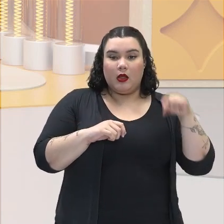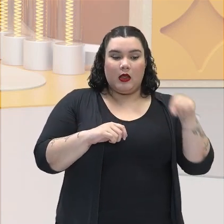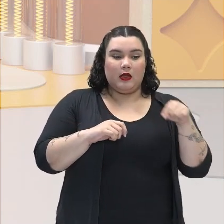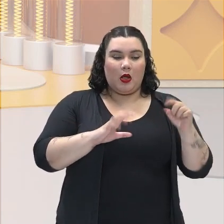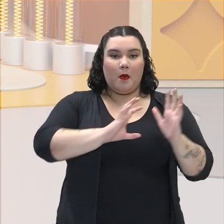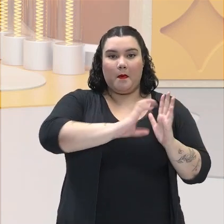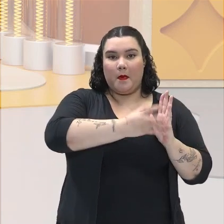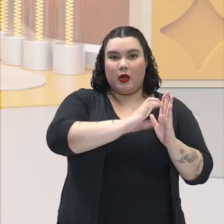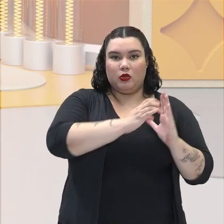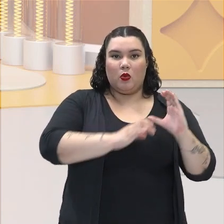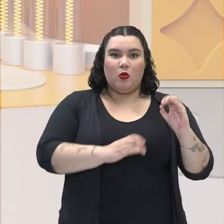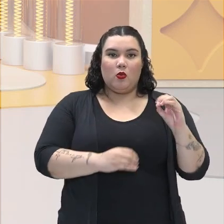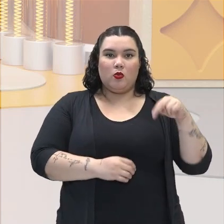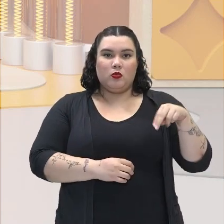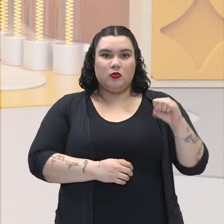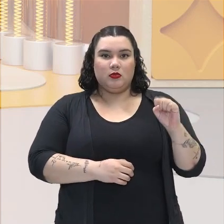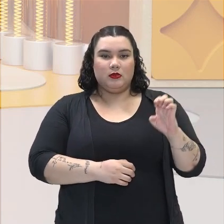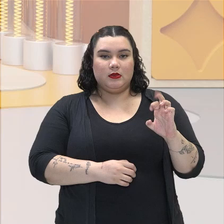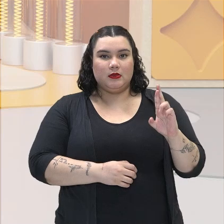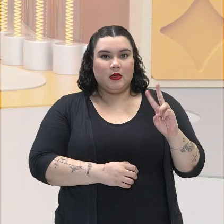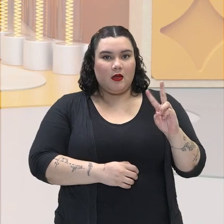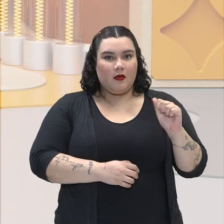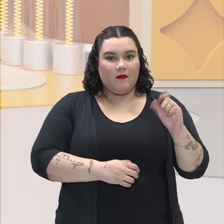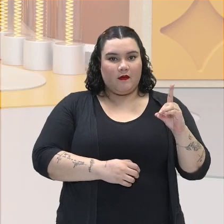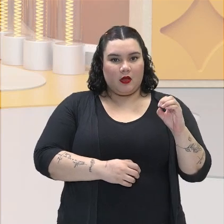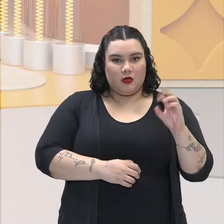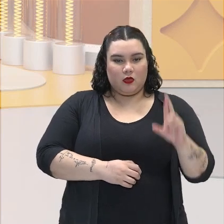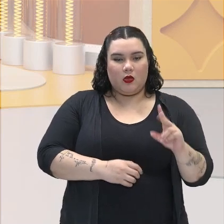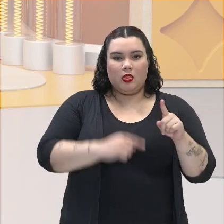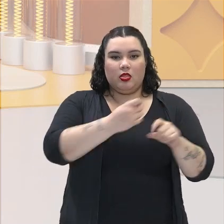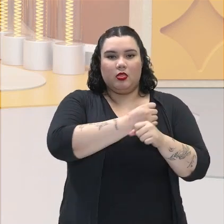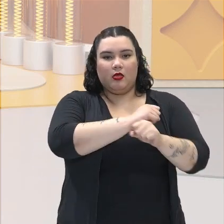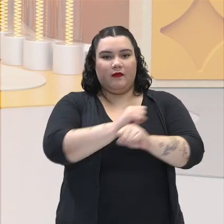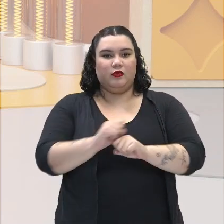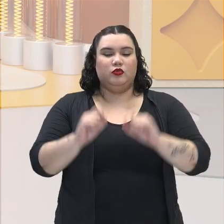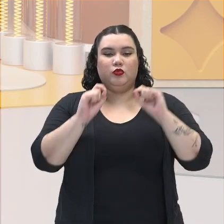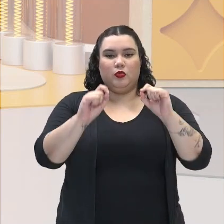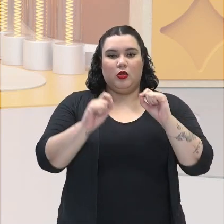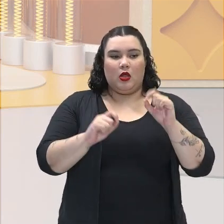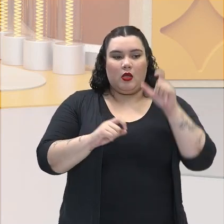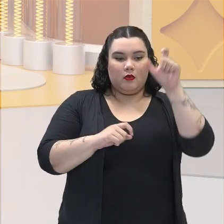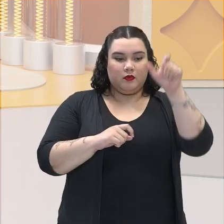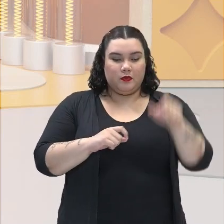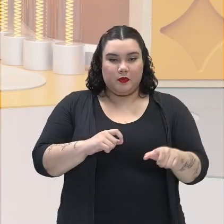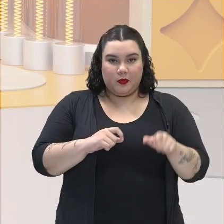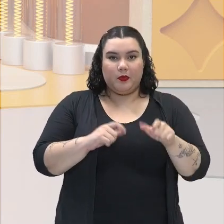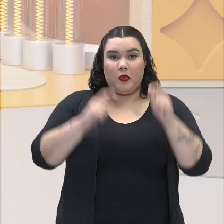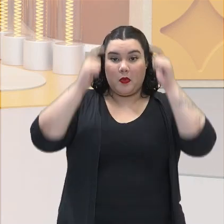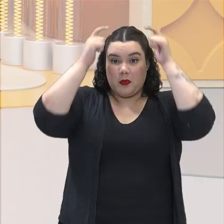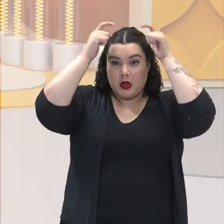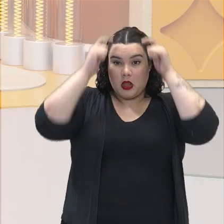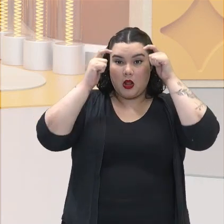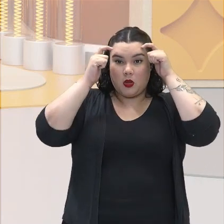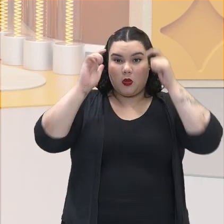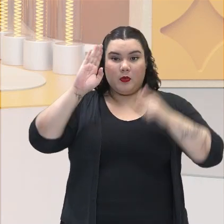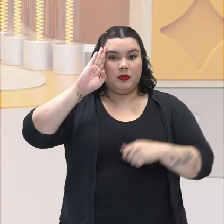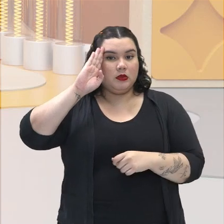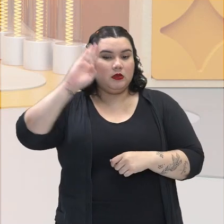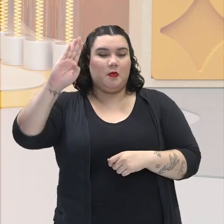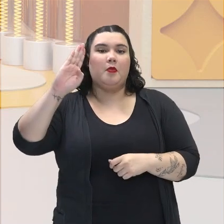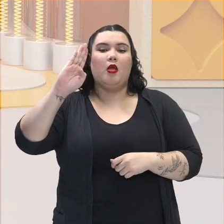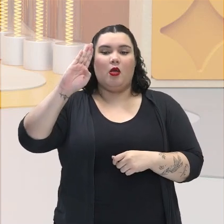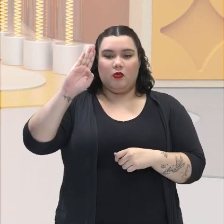defendiam um poder central forte, ou seja, a figura do imperador tinha que se impor, garantir o controle